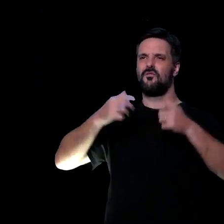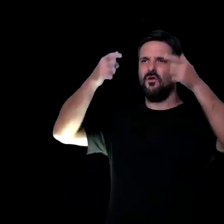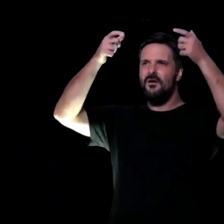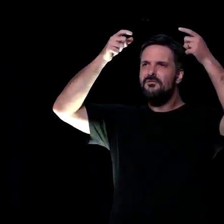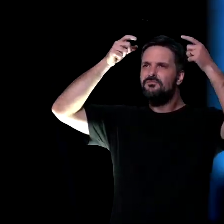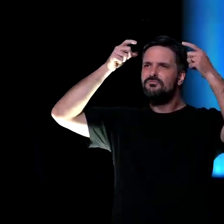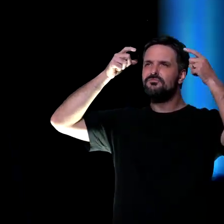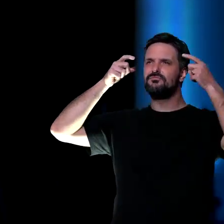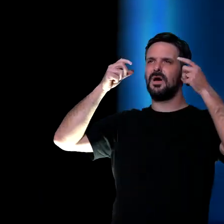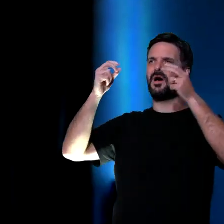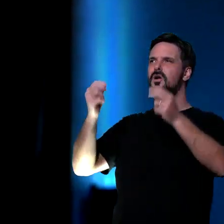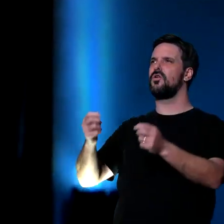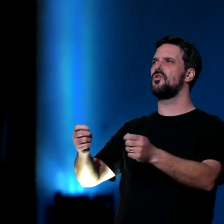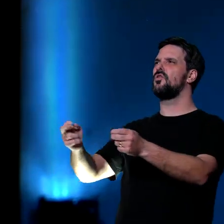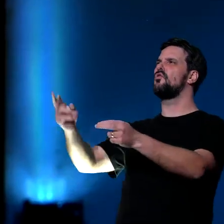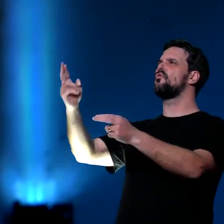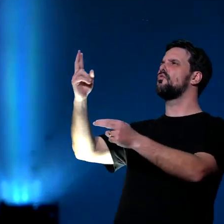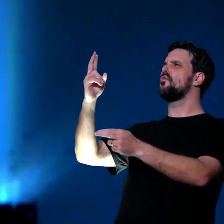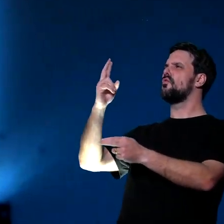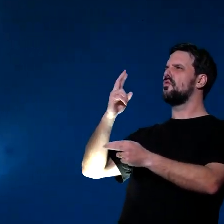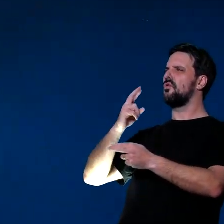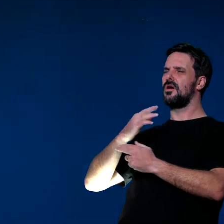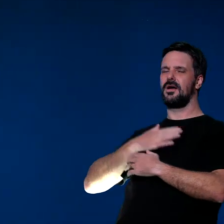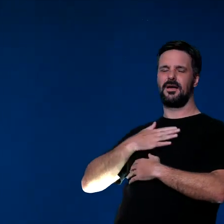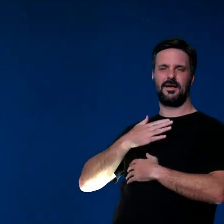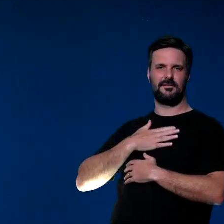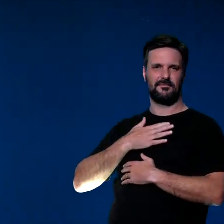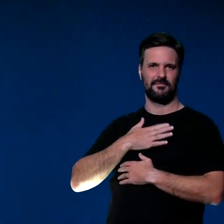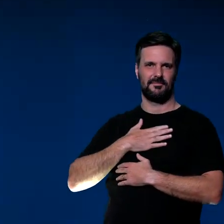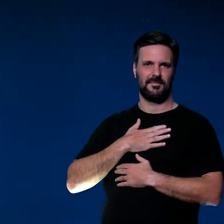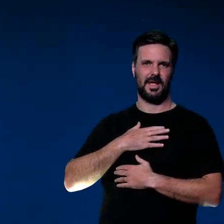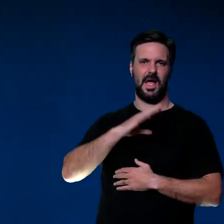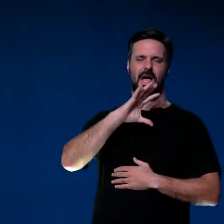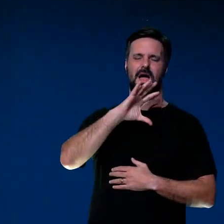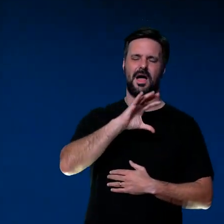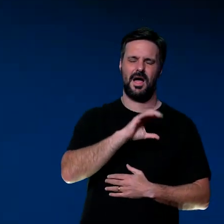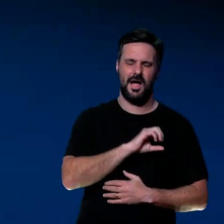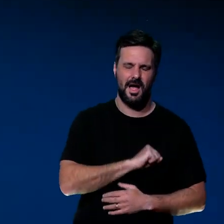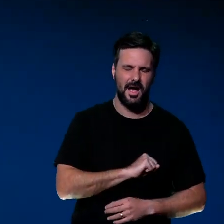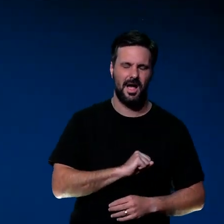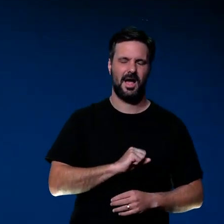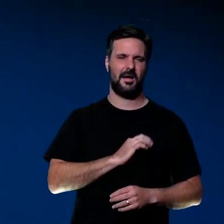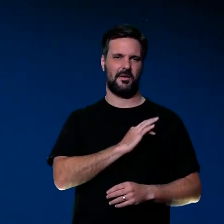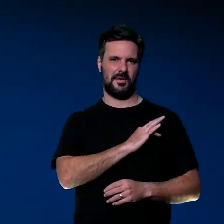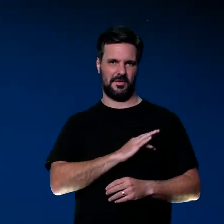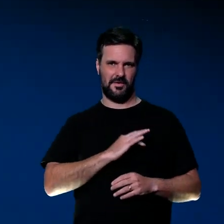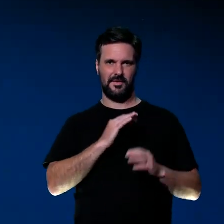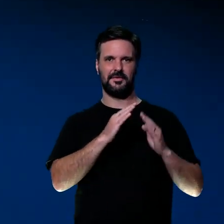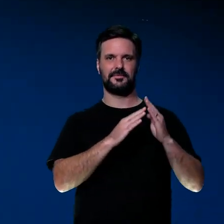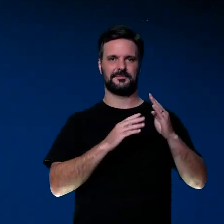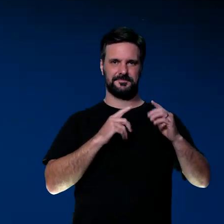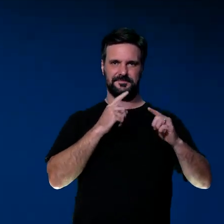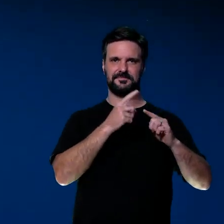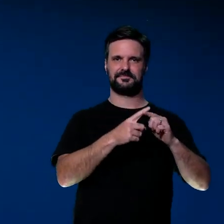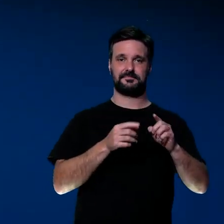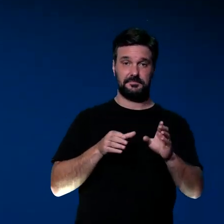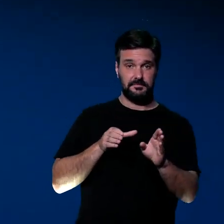minha recompensa ministerial, eu amo vocês, e por amar aquela igreja, Paulo dá esses conselhos,